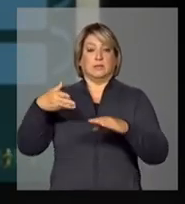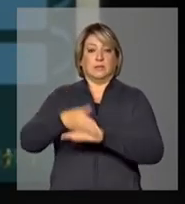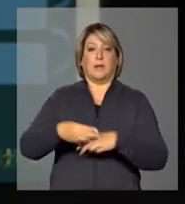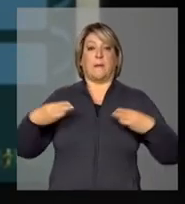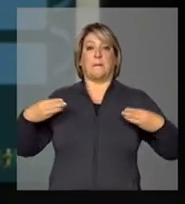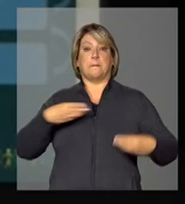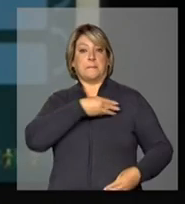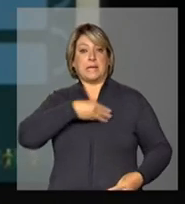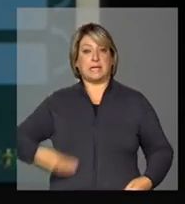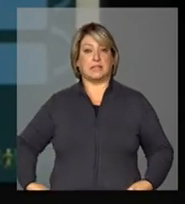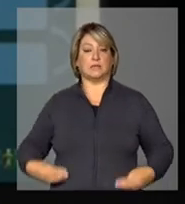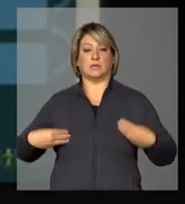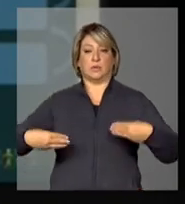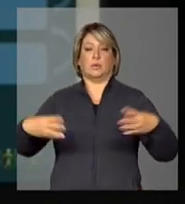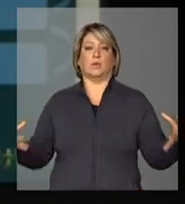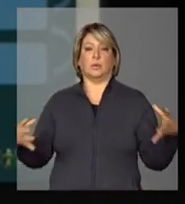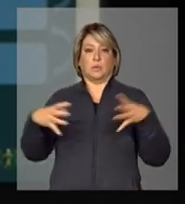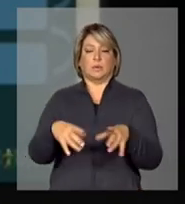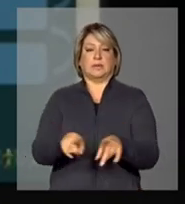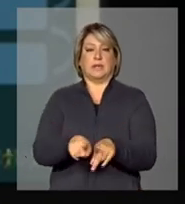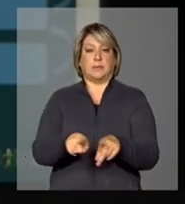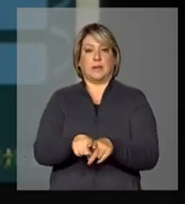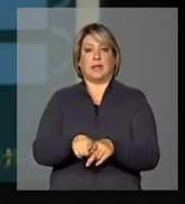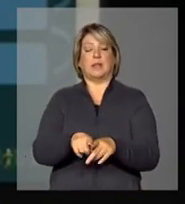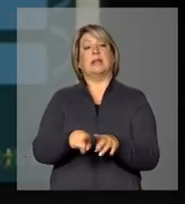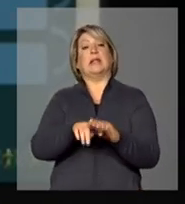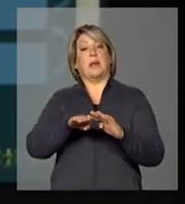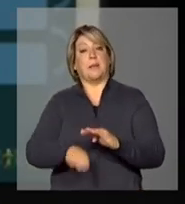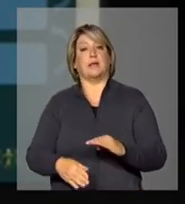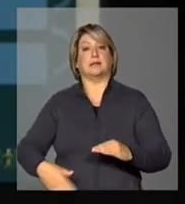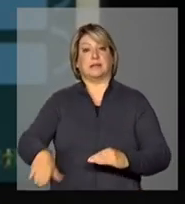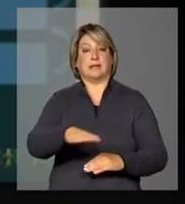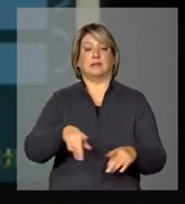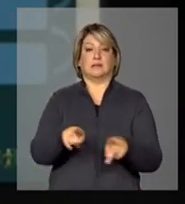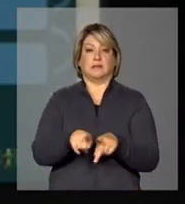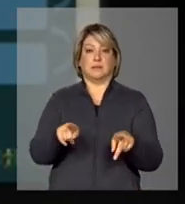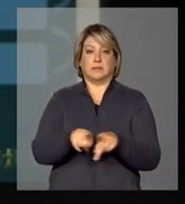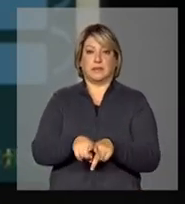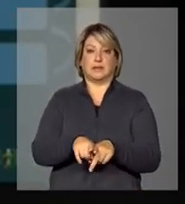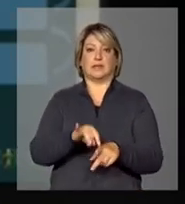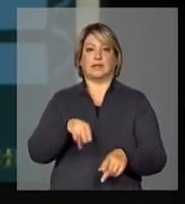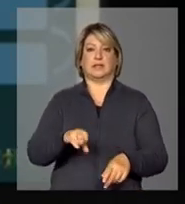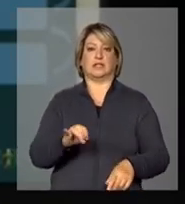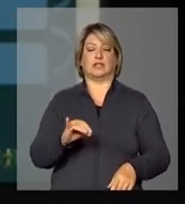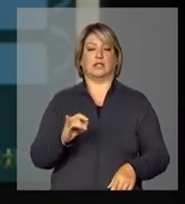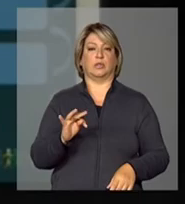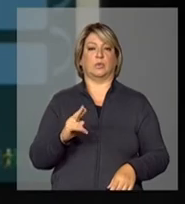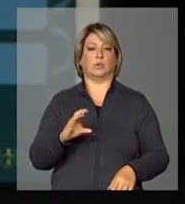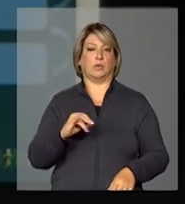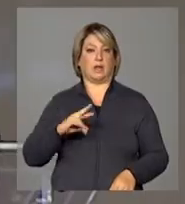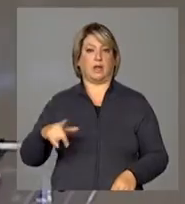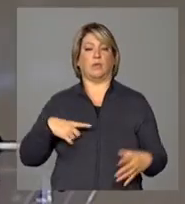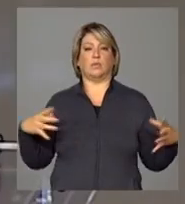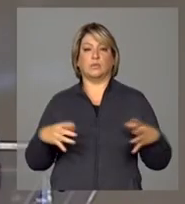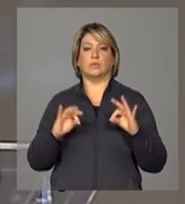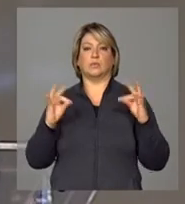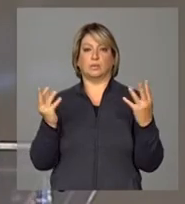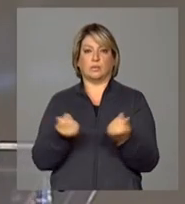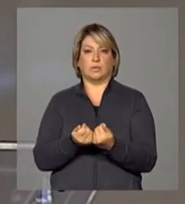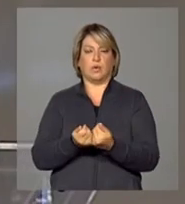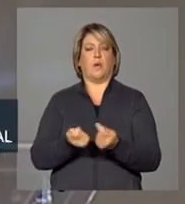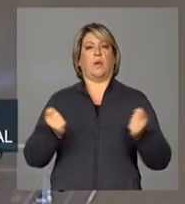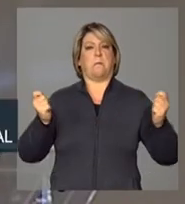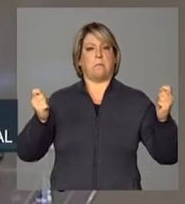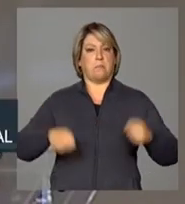ministros, e abaixo dele uma instância institucional, quer dizer, uma instância empoderada, capaz de